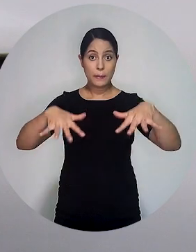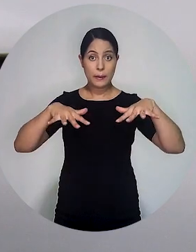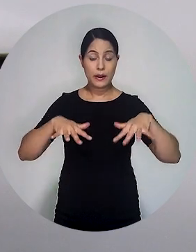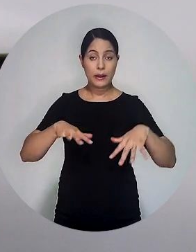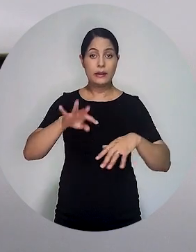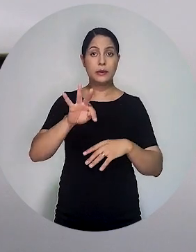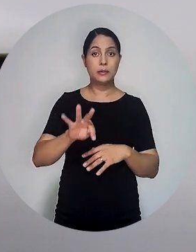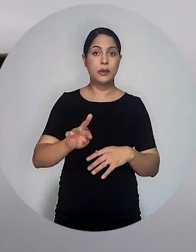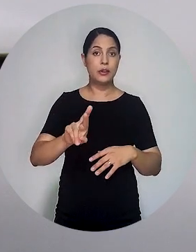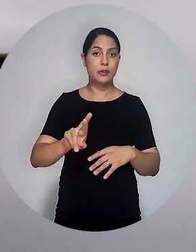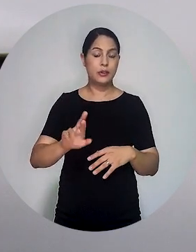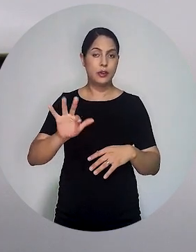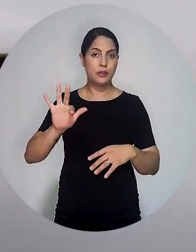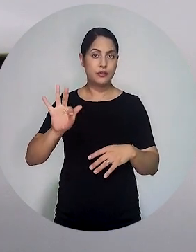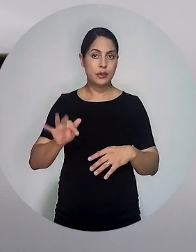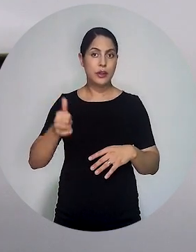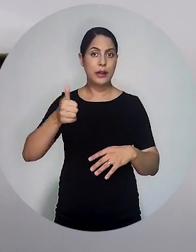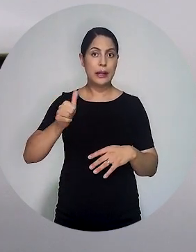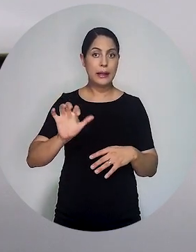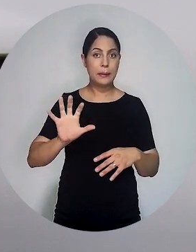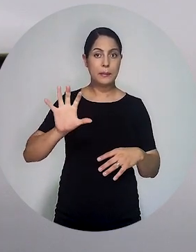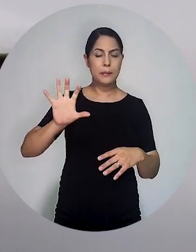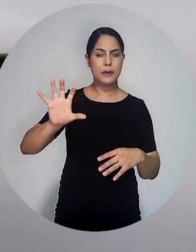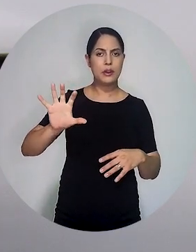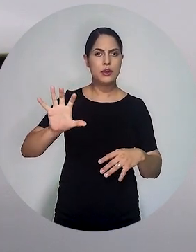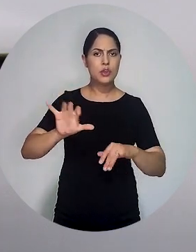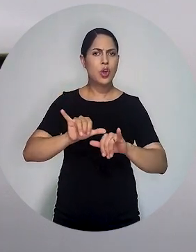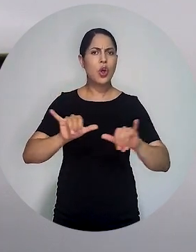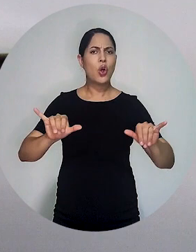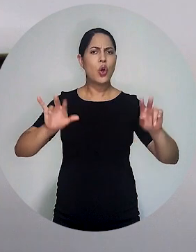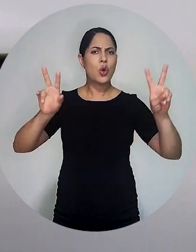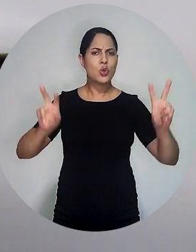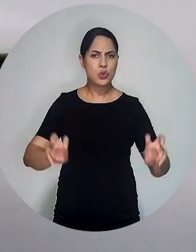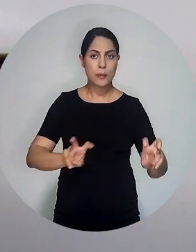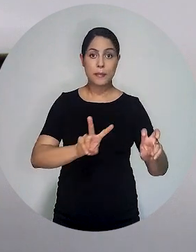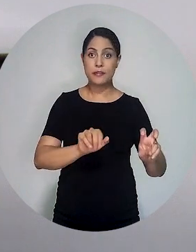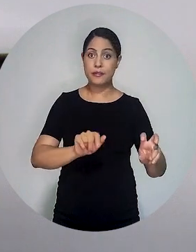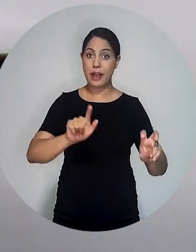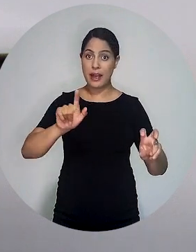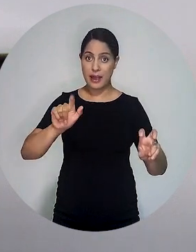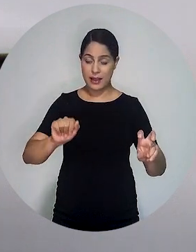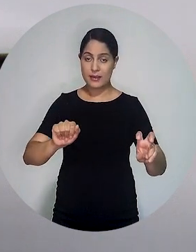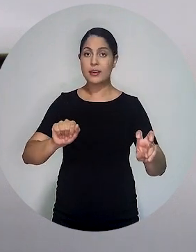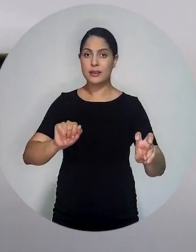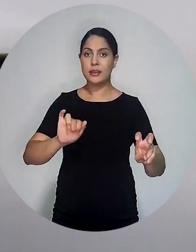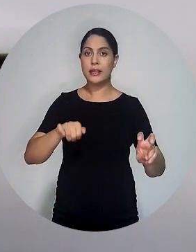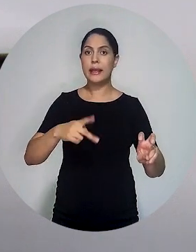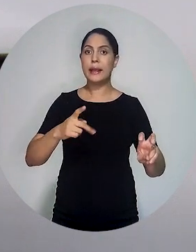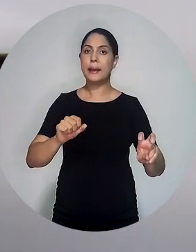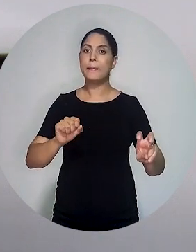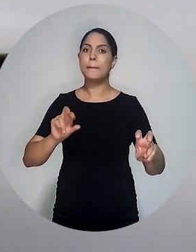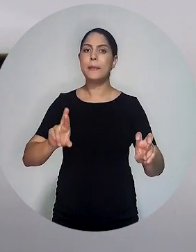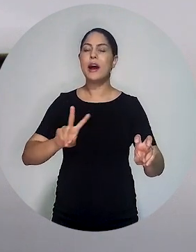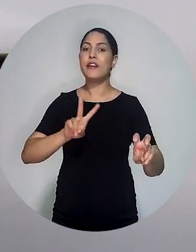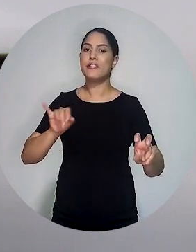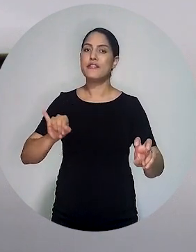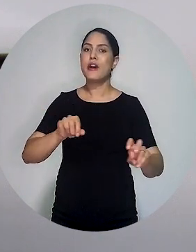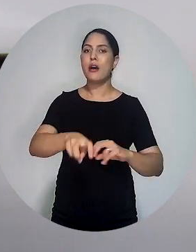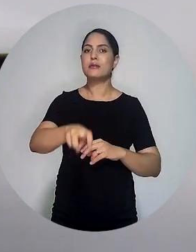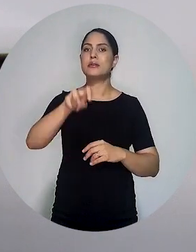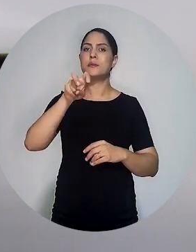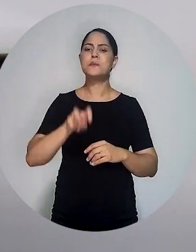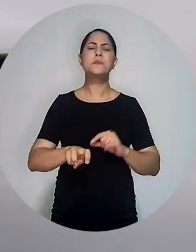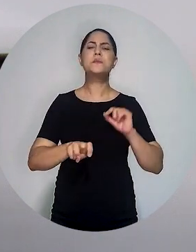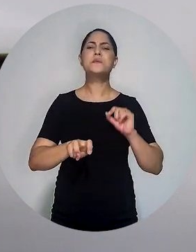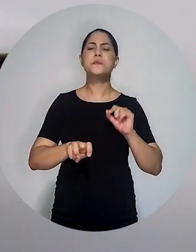O plenário do Tribunal Regional Federal da Primeira Região decidiu que a vaga ímpar, aberta no tribunal por força de ampliação de